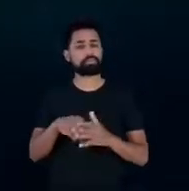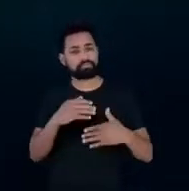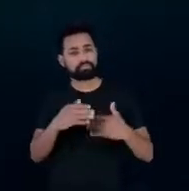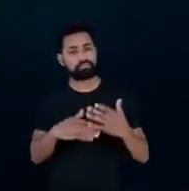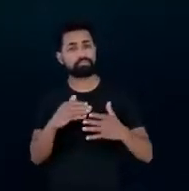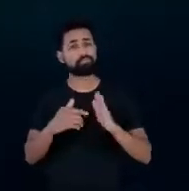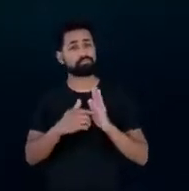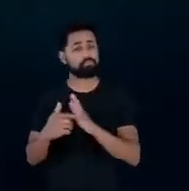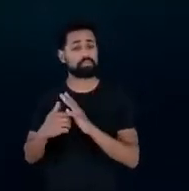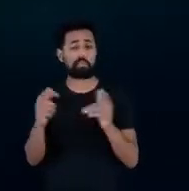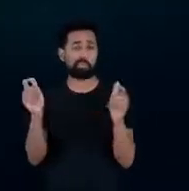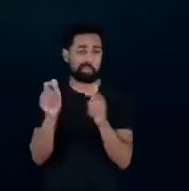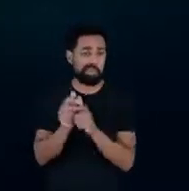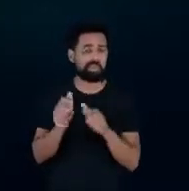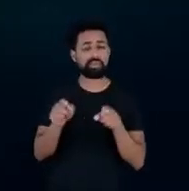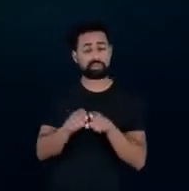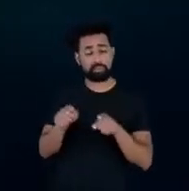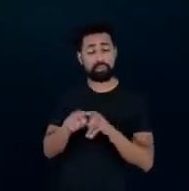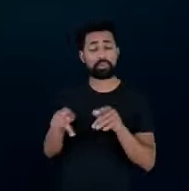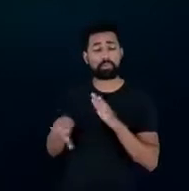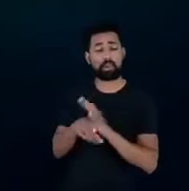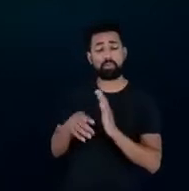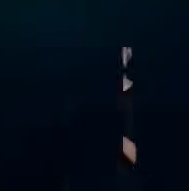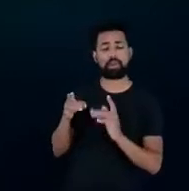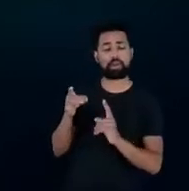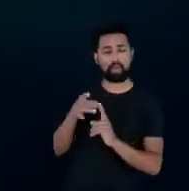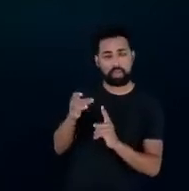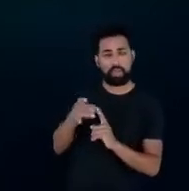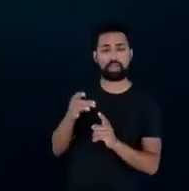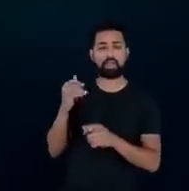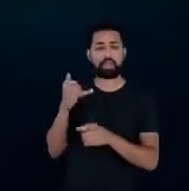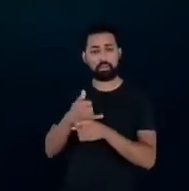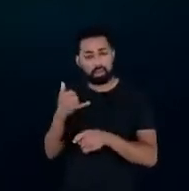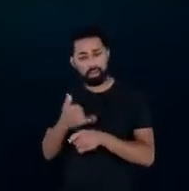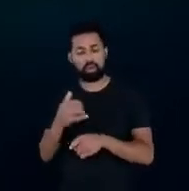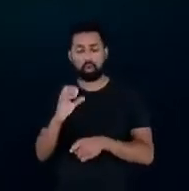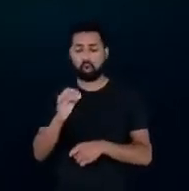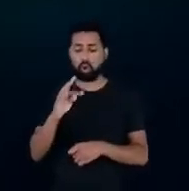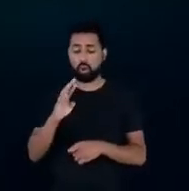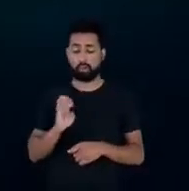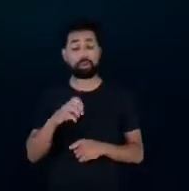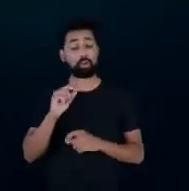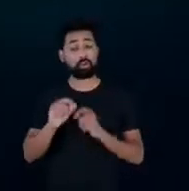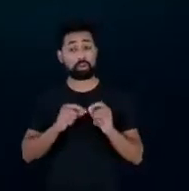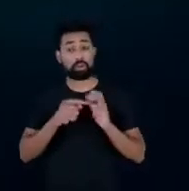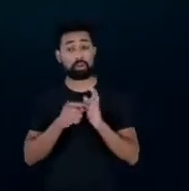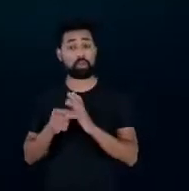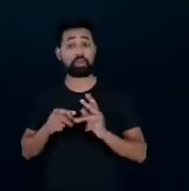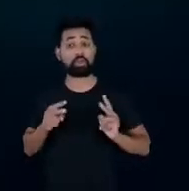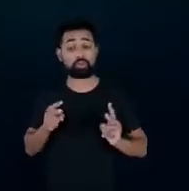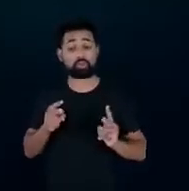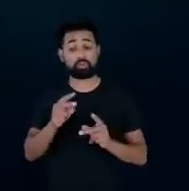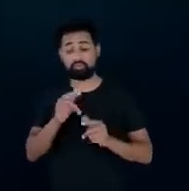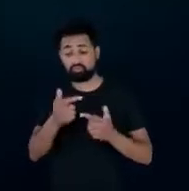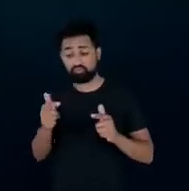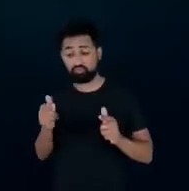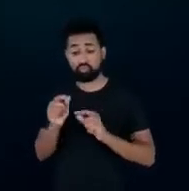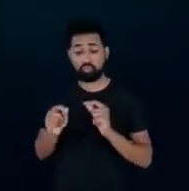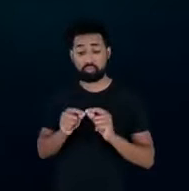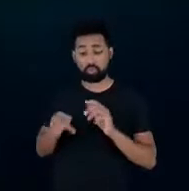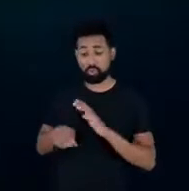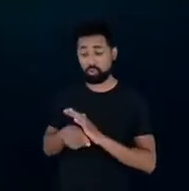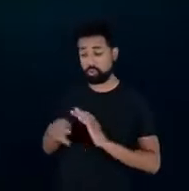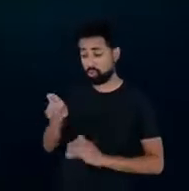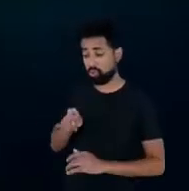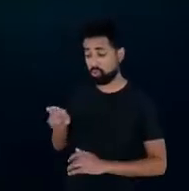demanda menos alumínio e menos cobre. Ou seja, tem uma derivada segunda no fato da gente não ter tanto o consumo de energia